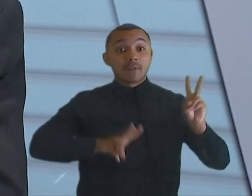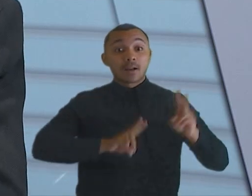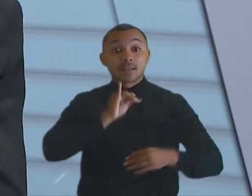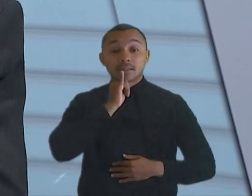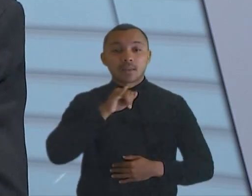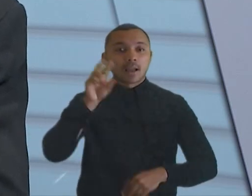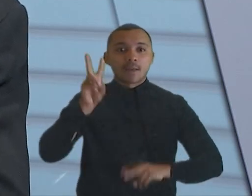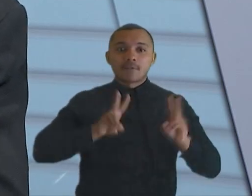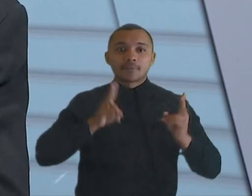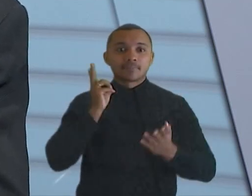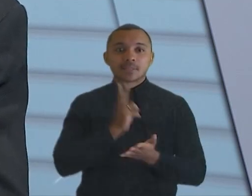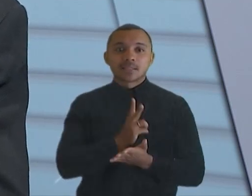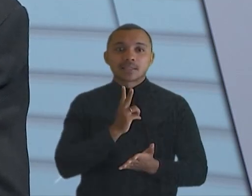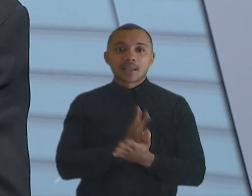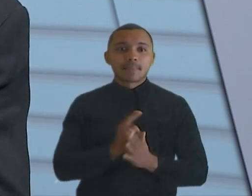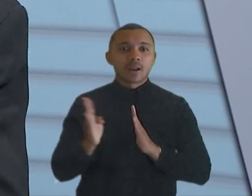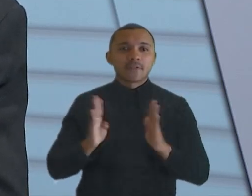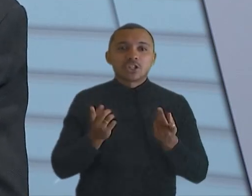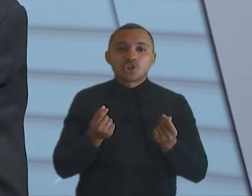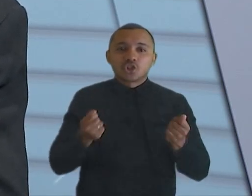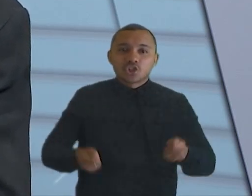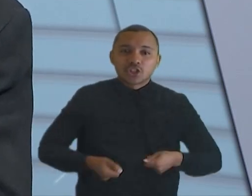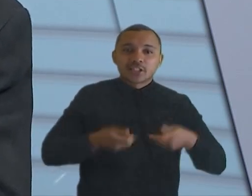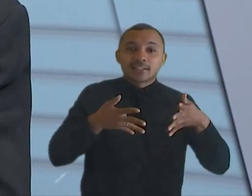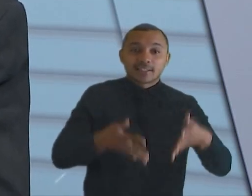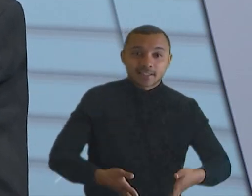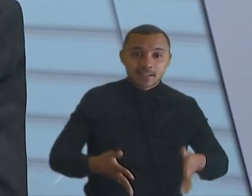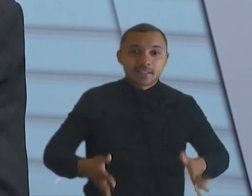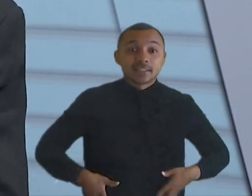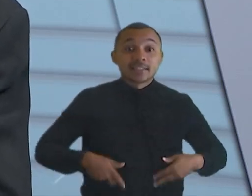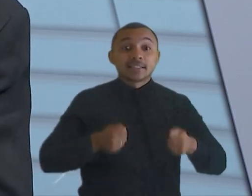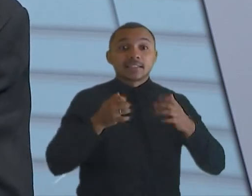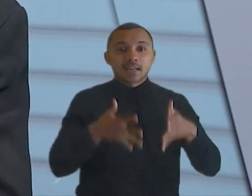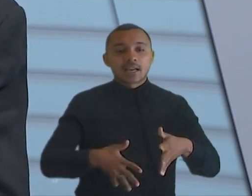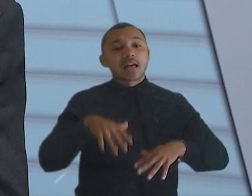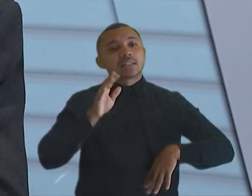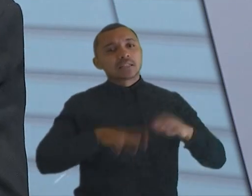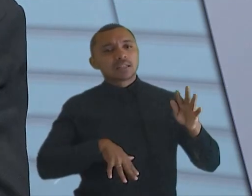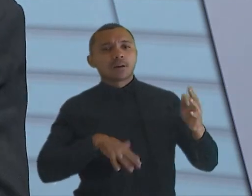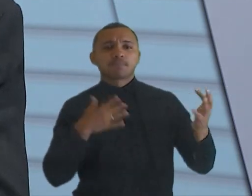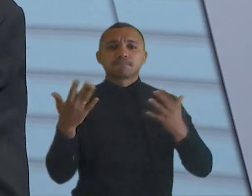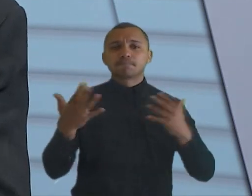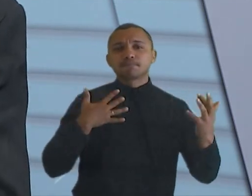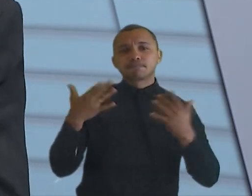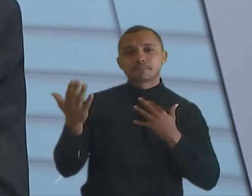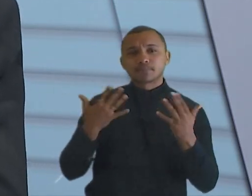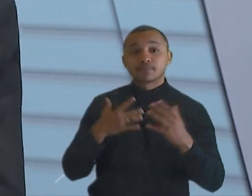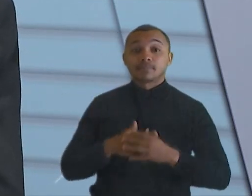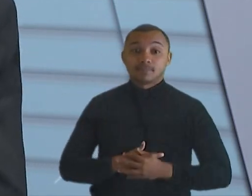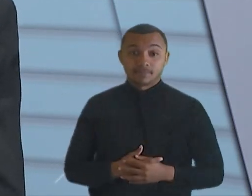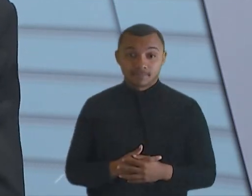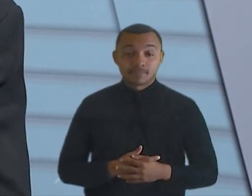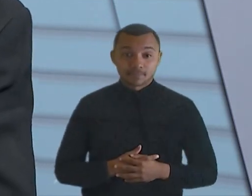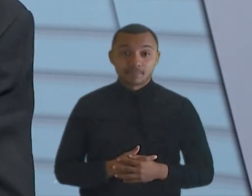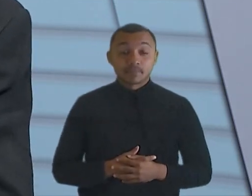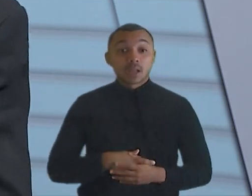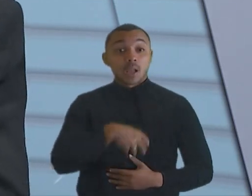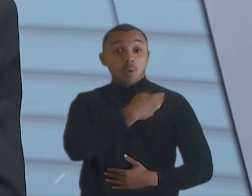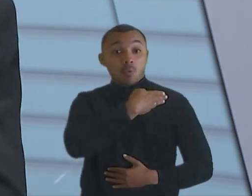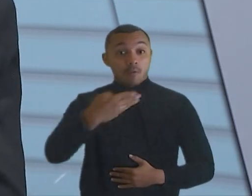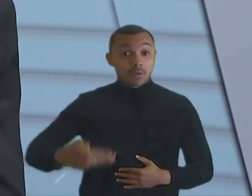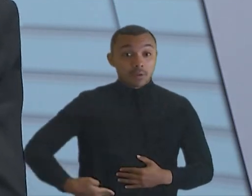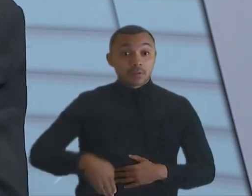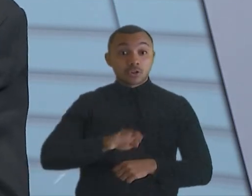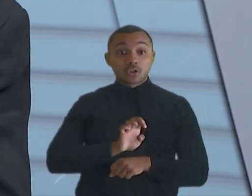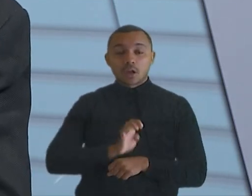sempre o período em que os municípios gastam o dinheiro, muitas vezes se discute o montante, enfim. O governo do Estado, inclusive,